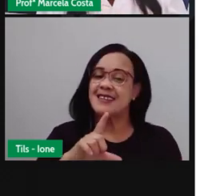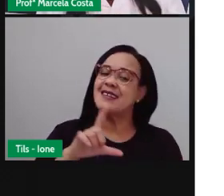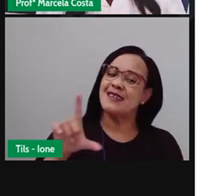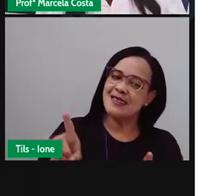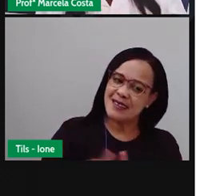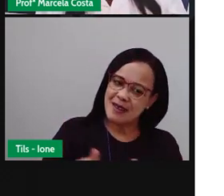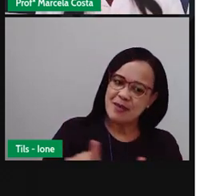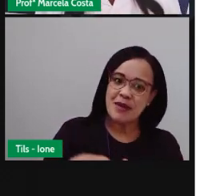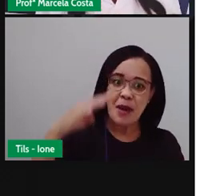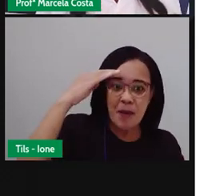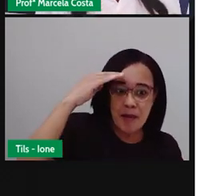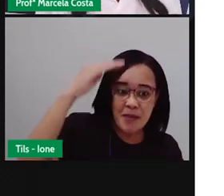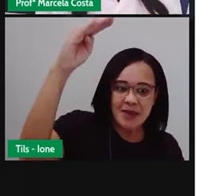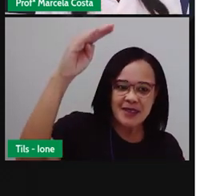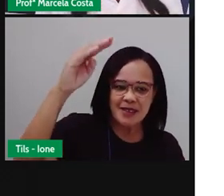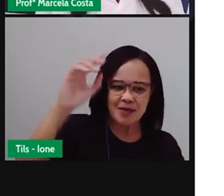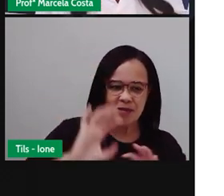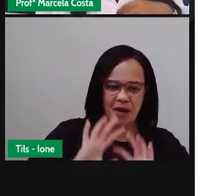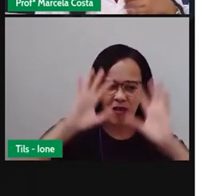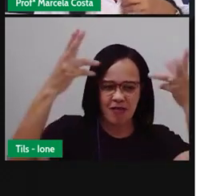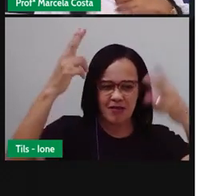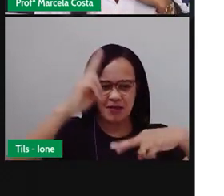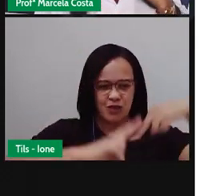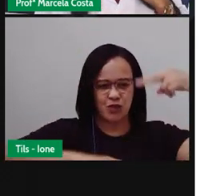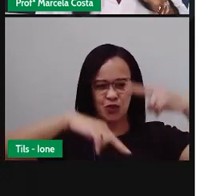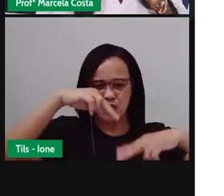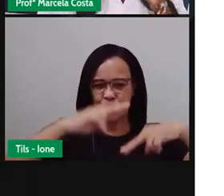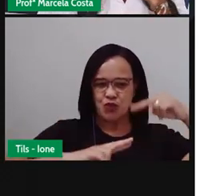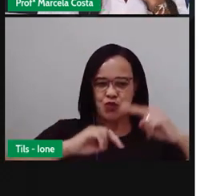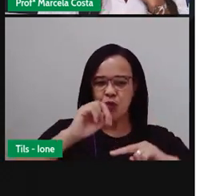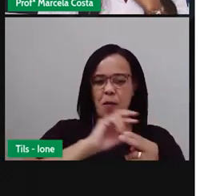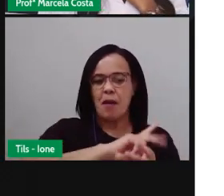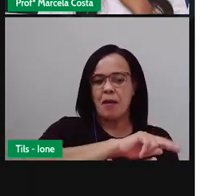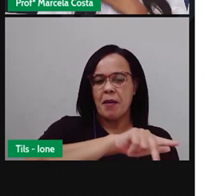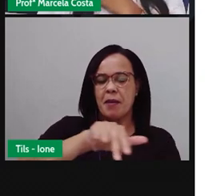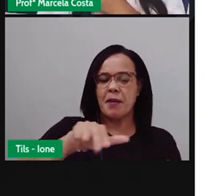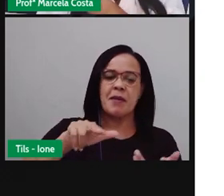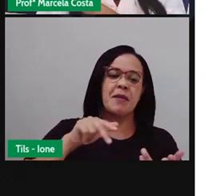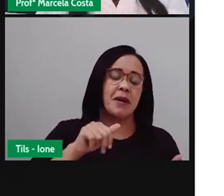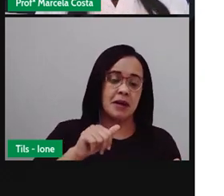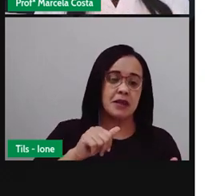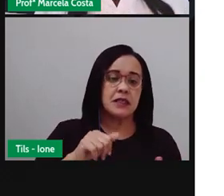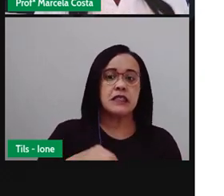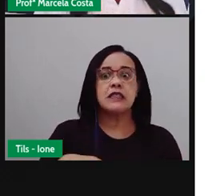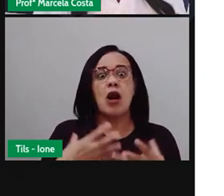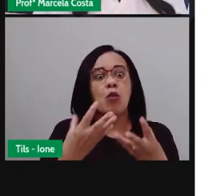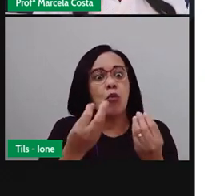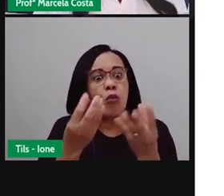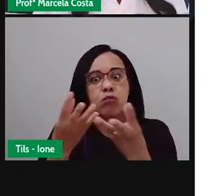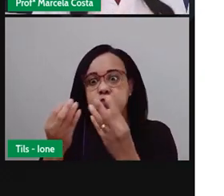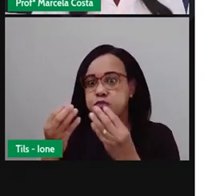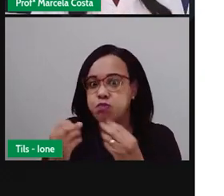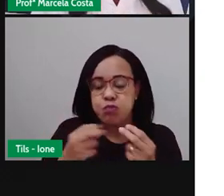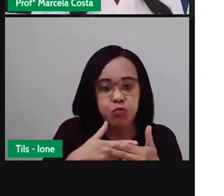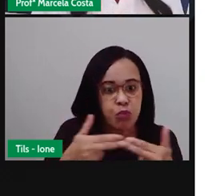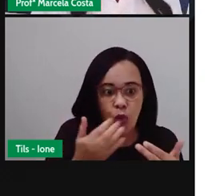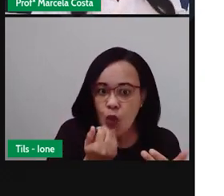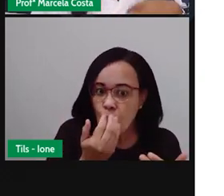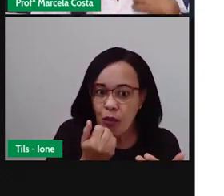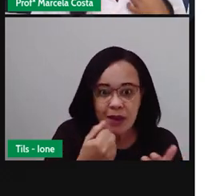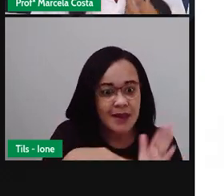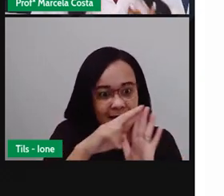os festejos minutos, a gente vai ver aí uma variedade de comidas, de